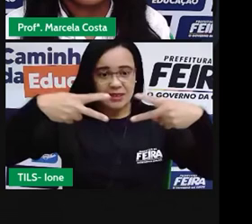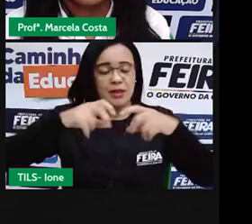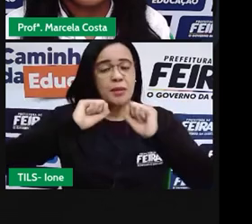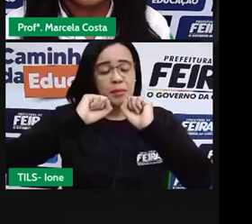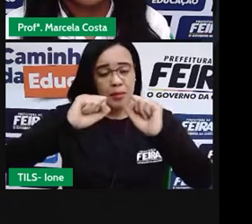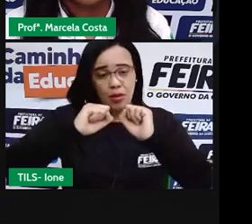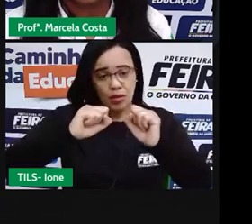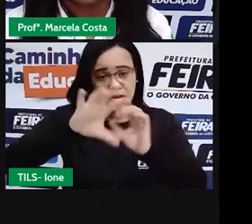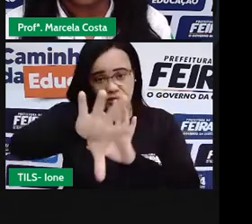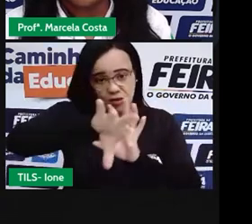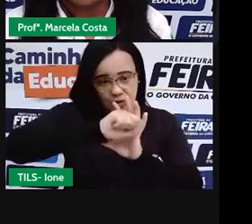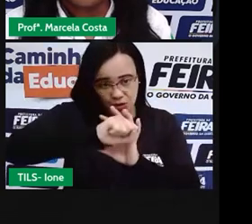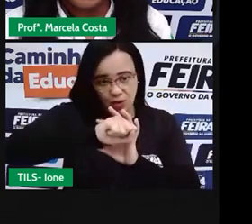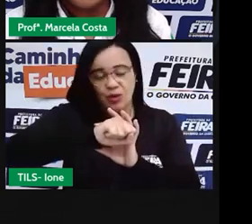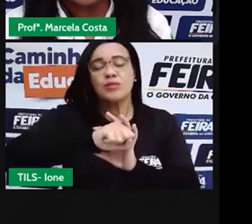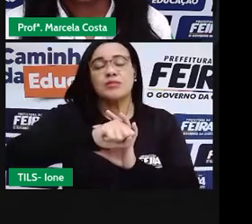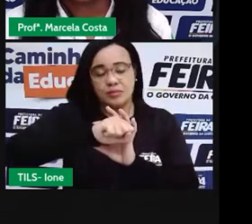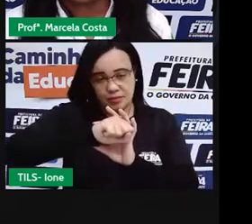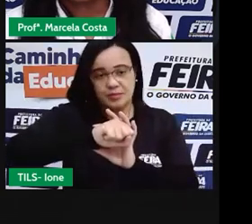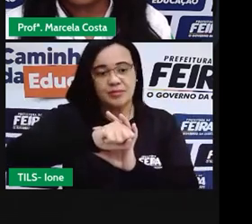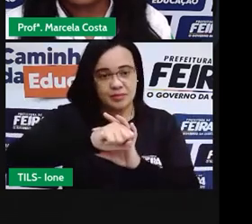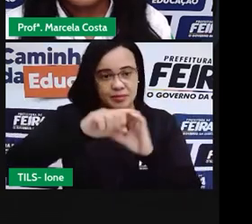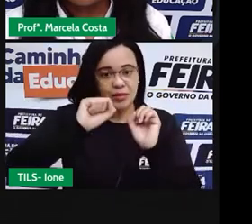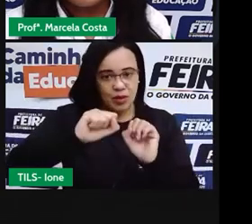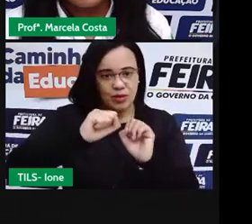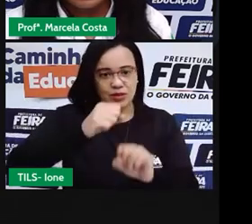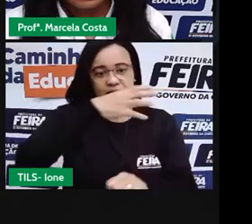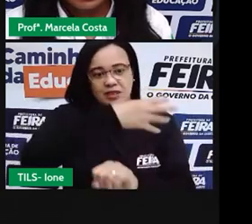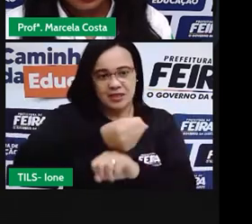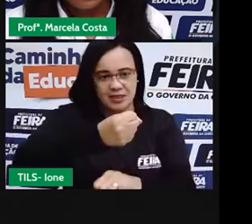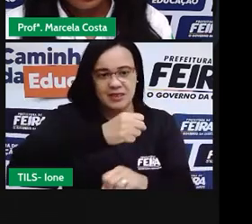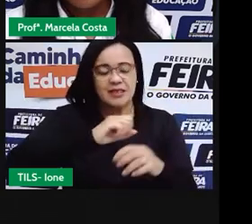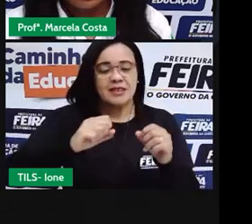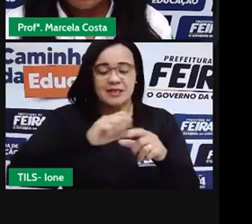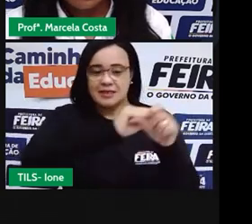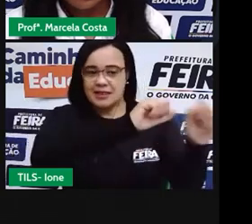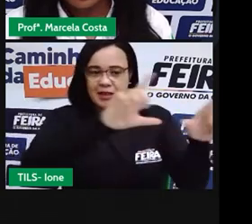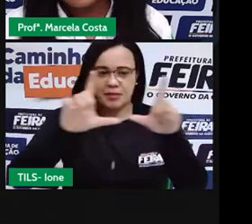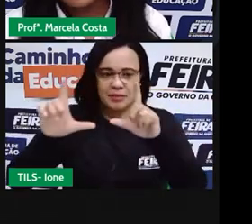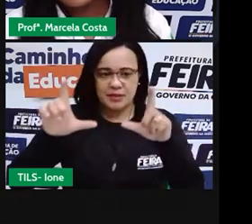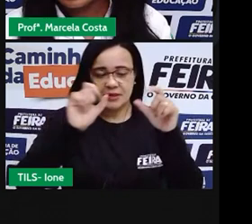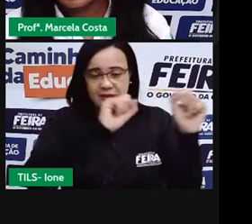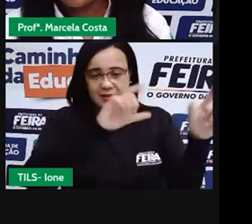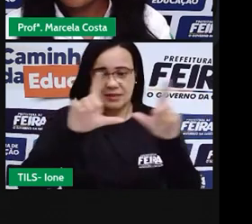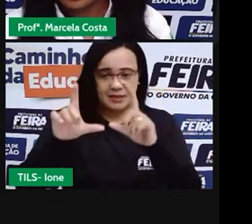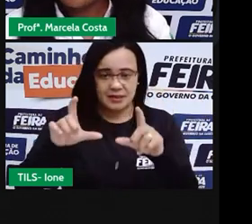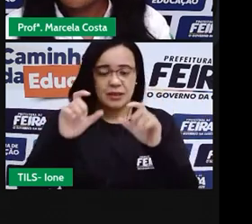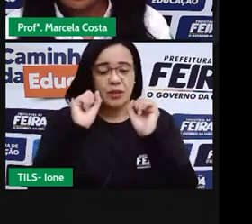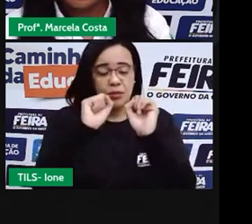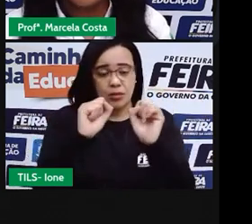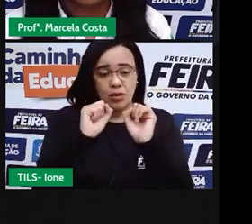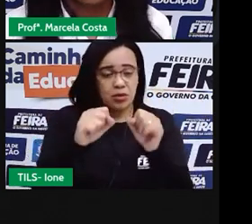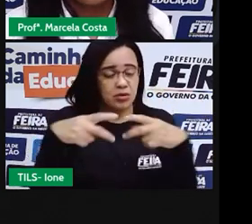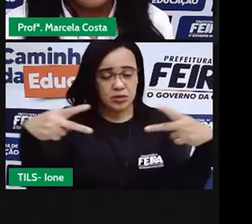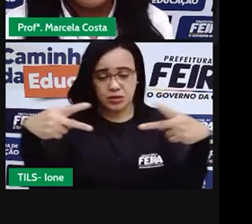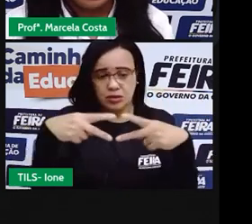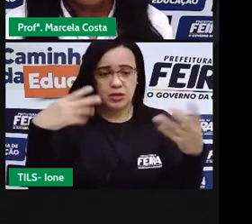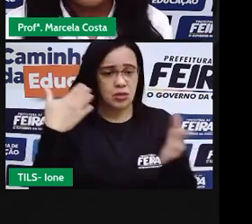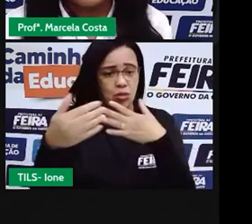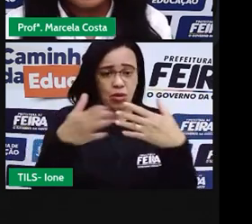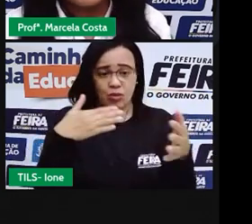acessa aqui copia ele está aqui na apresentação e você pode acessar ele a qualquer momento